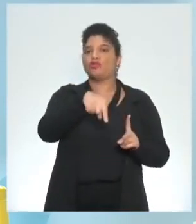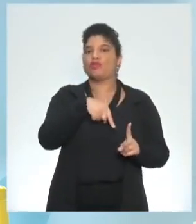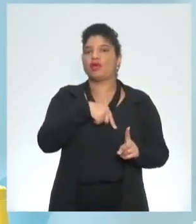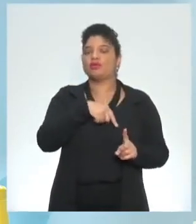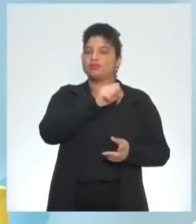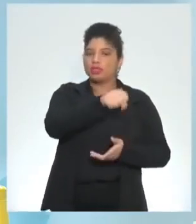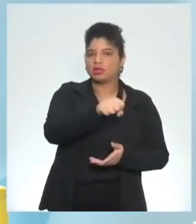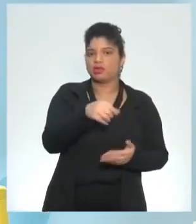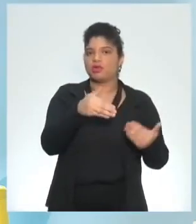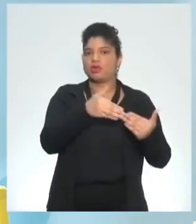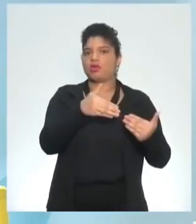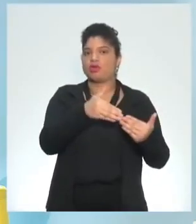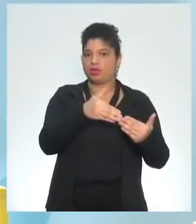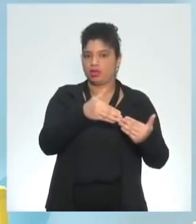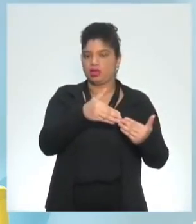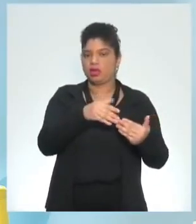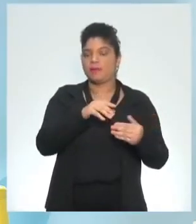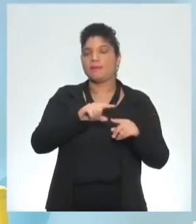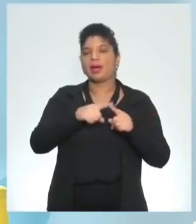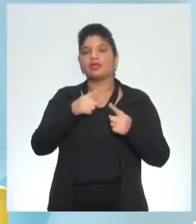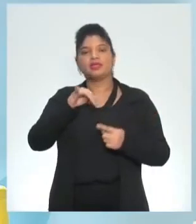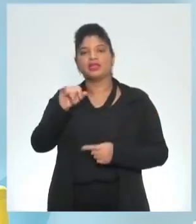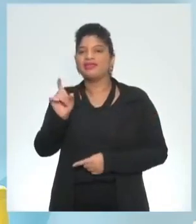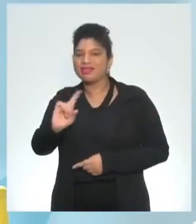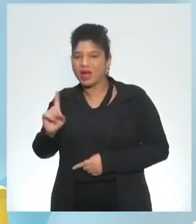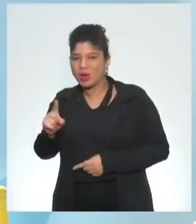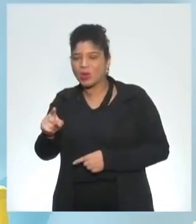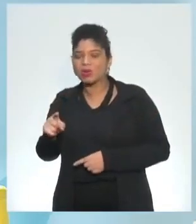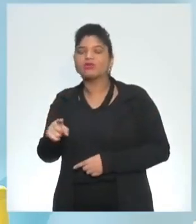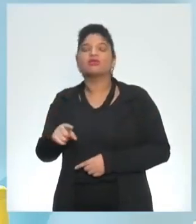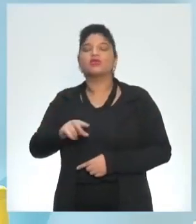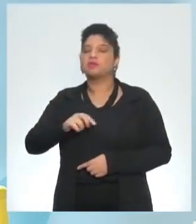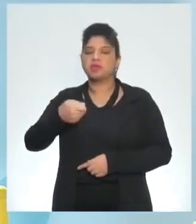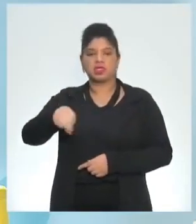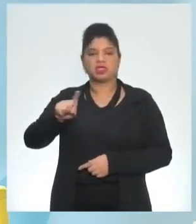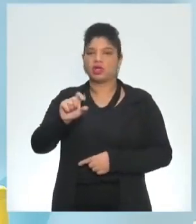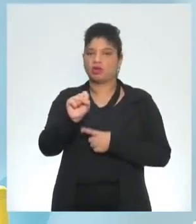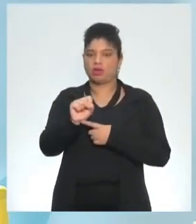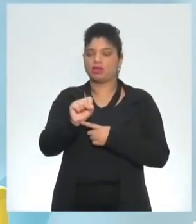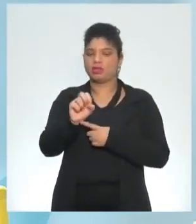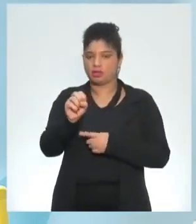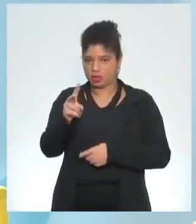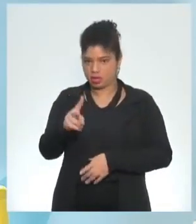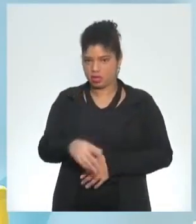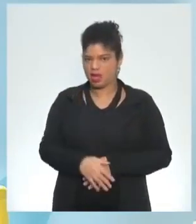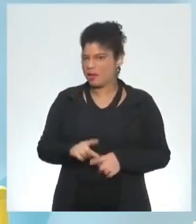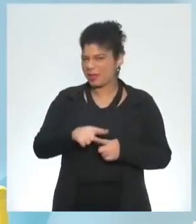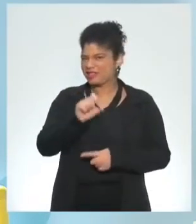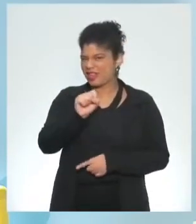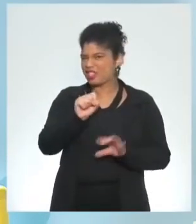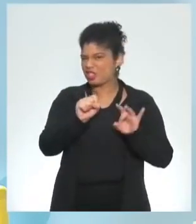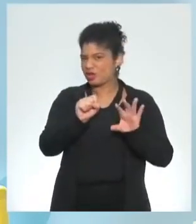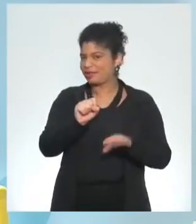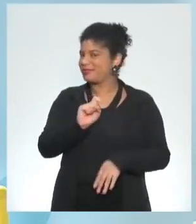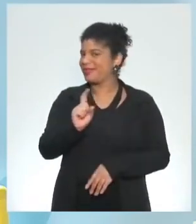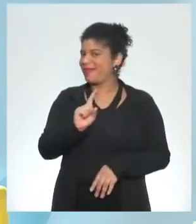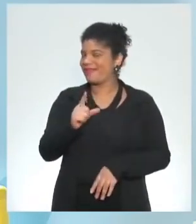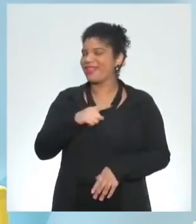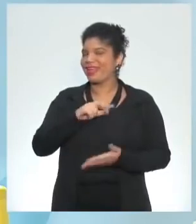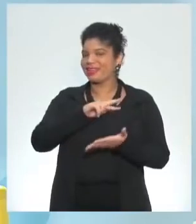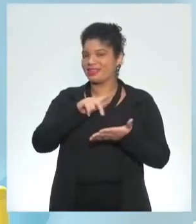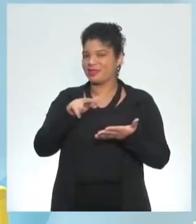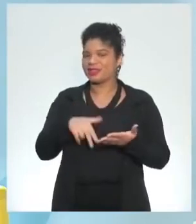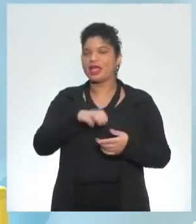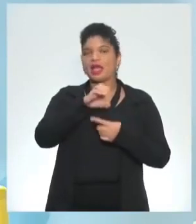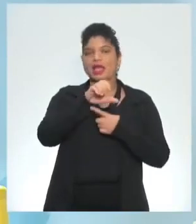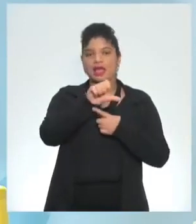esqueçam de dar uma revisada nessas regras aí o que mais acontece será que é só o s mesmo vai ter várias variações ali vai ter